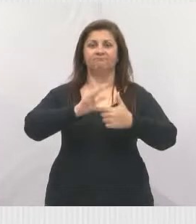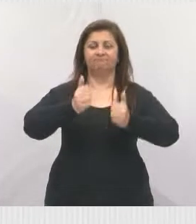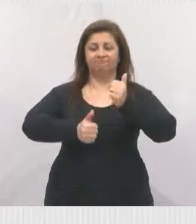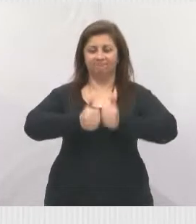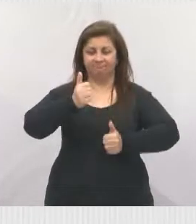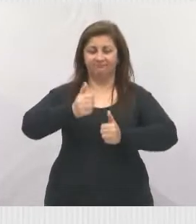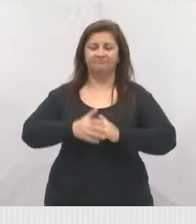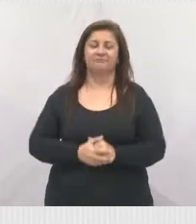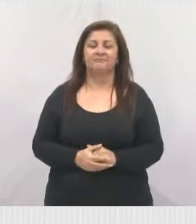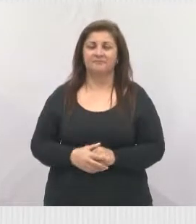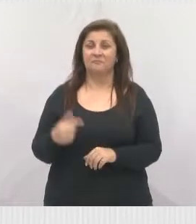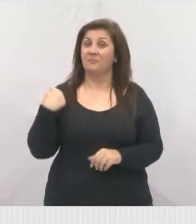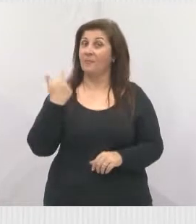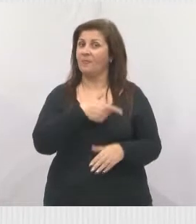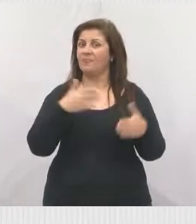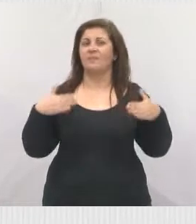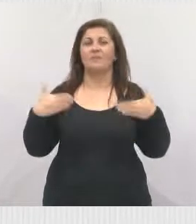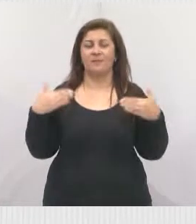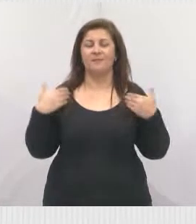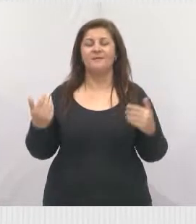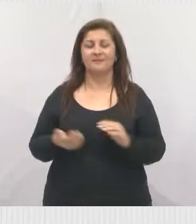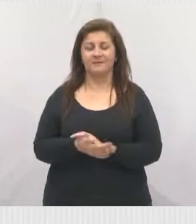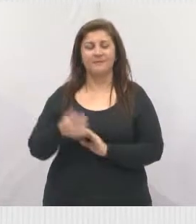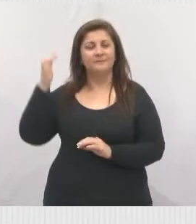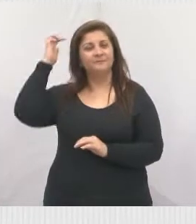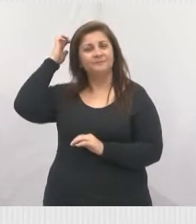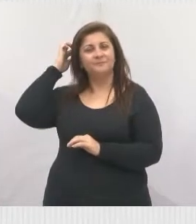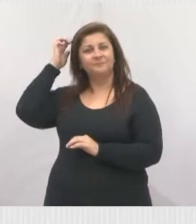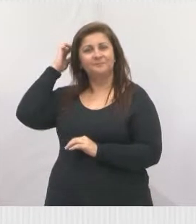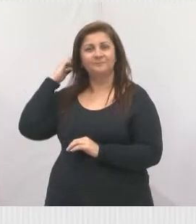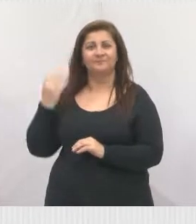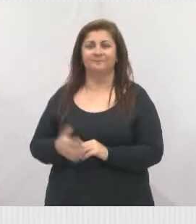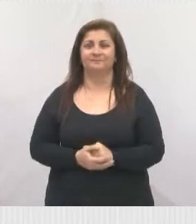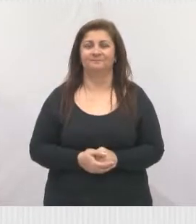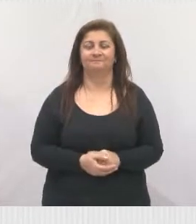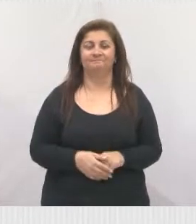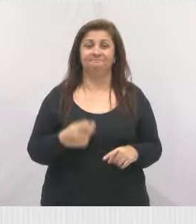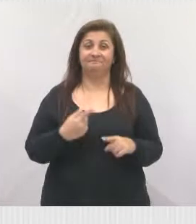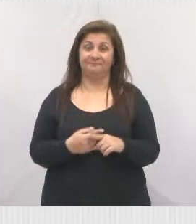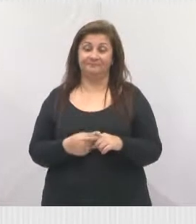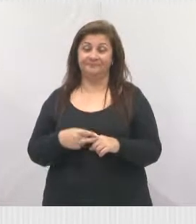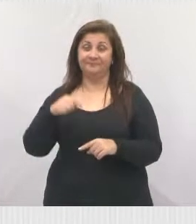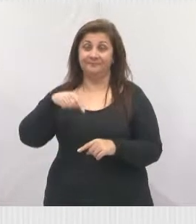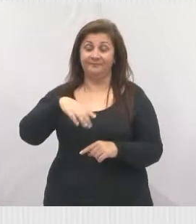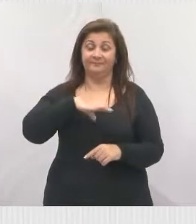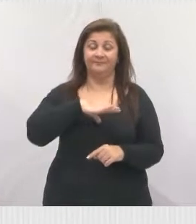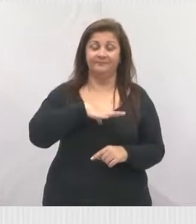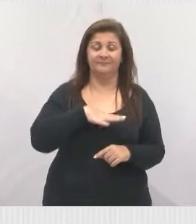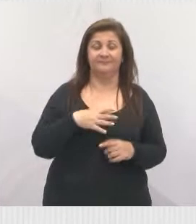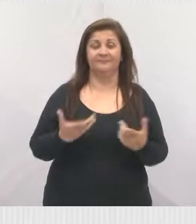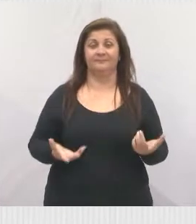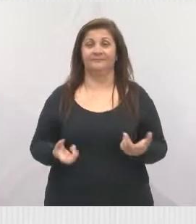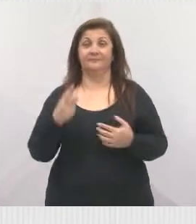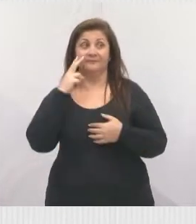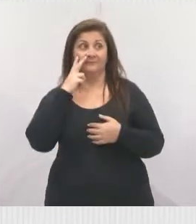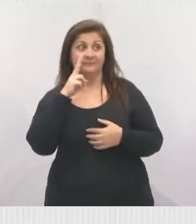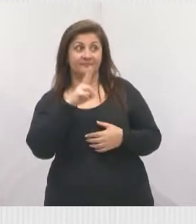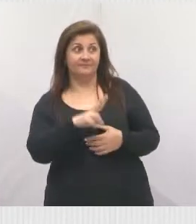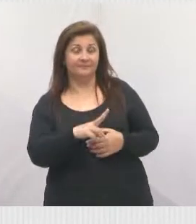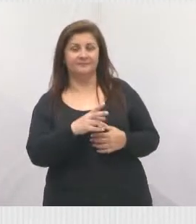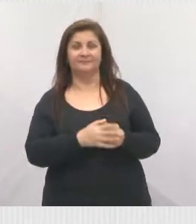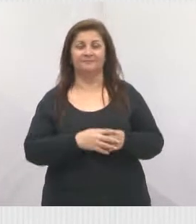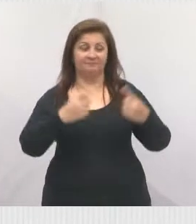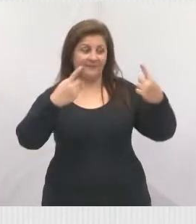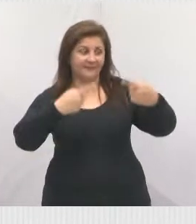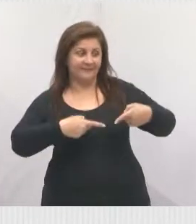E para nós uma alegria muito grande, né Paulinho? Quantas vezes aqui na nossa cidade a gente presenciou as